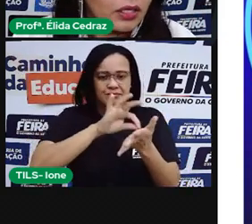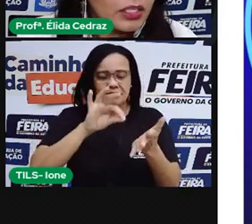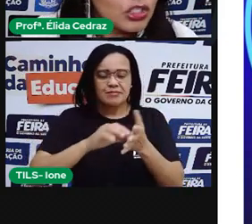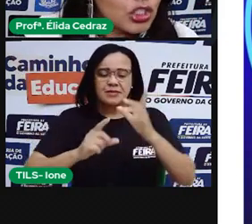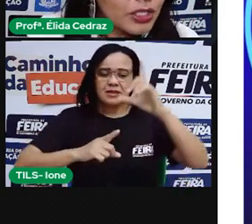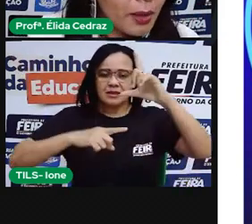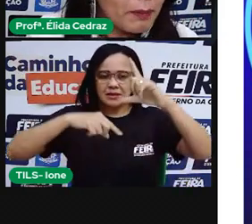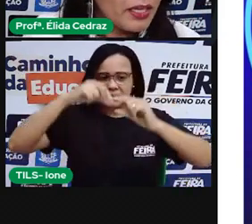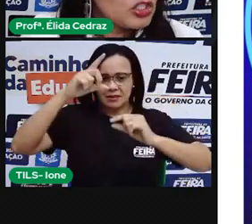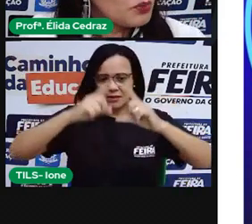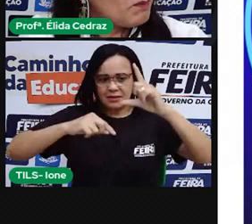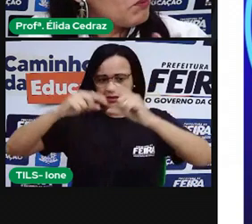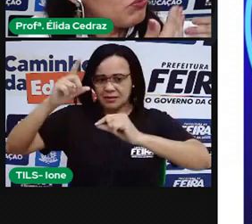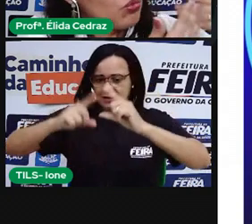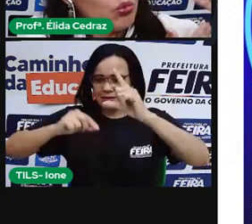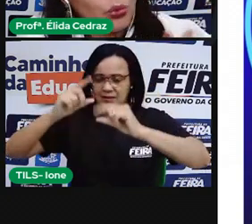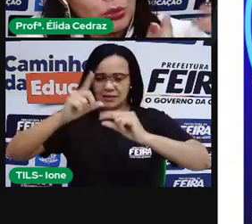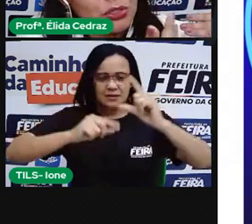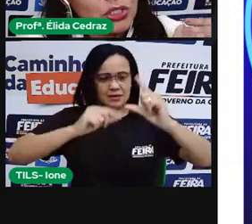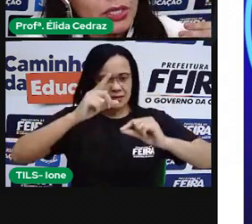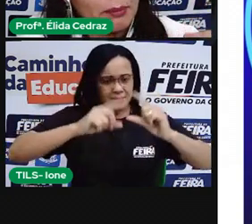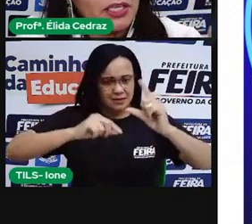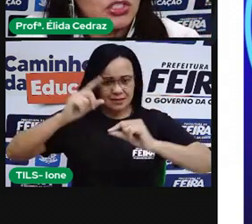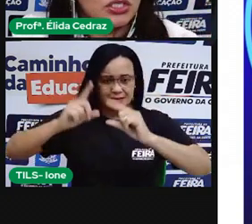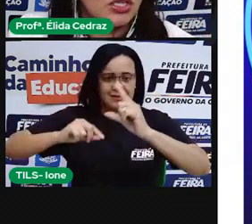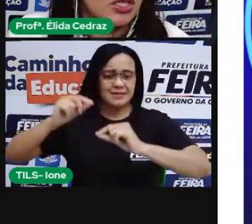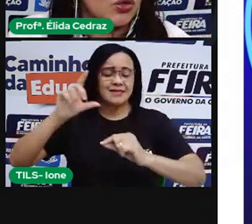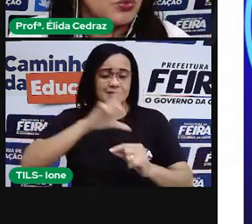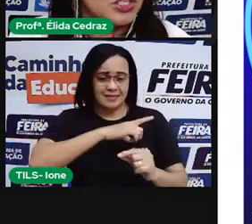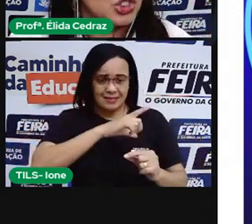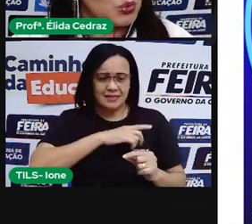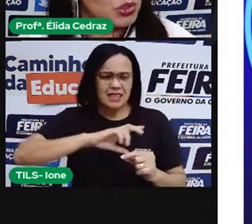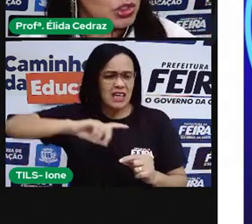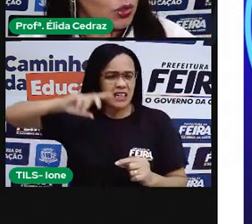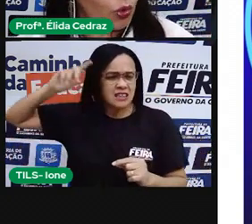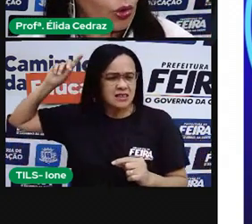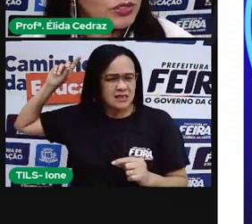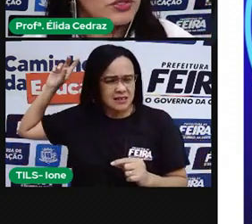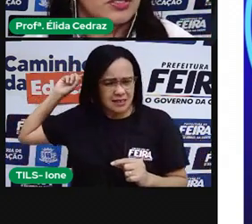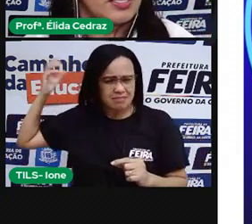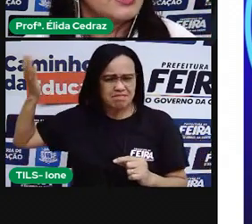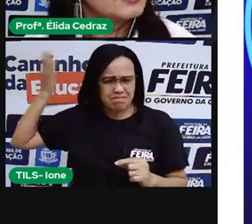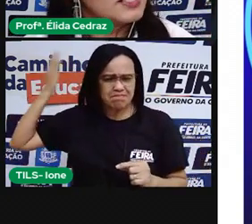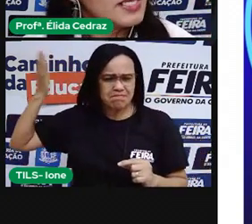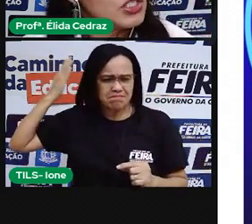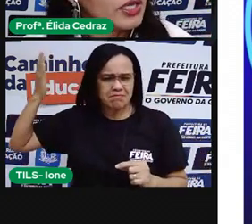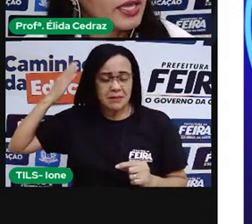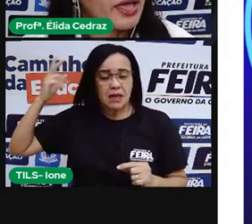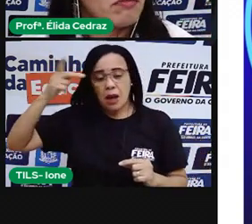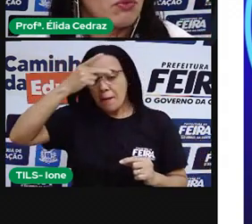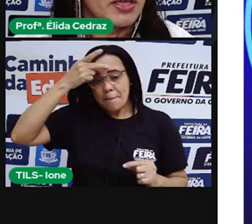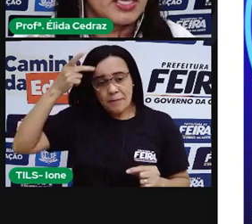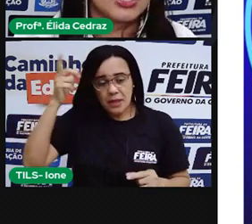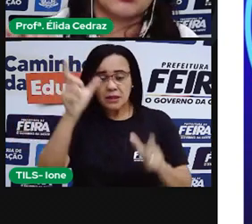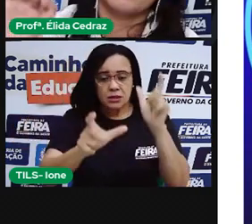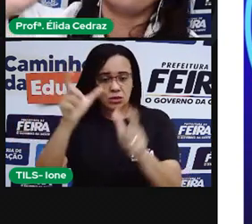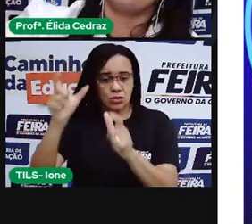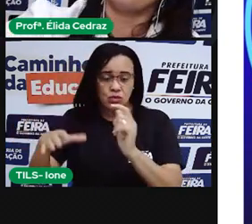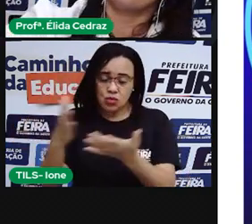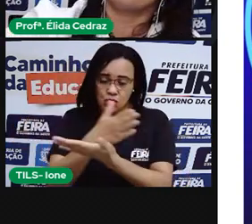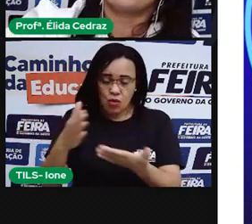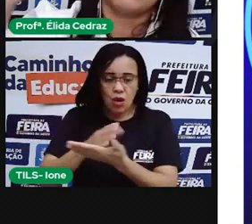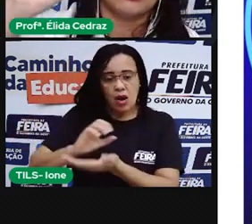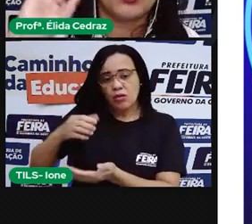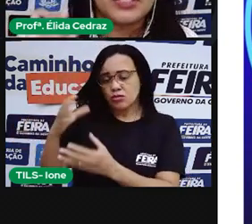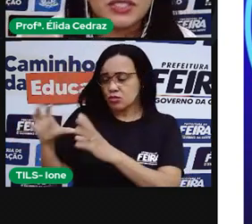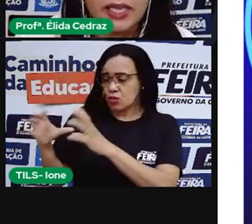antigamente, muito antigamente, os estudiosos que se dedicavam a estudar o